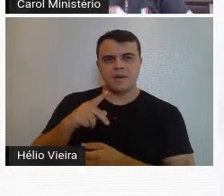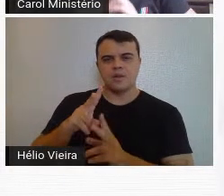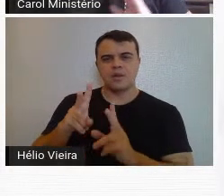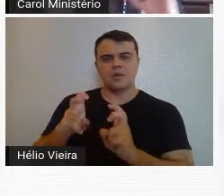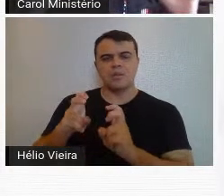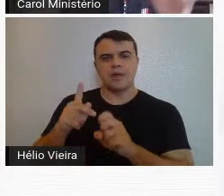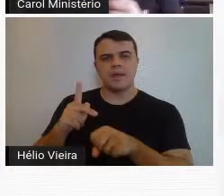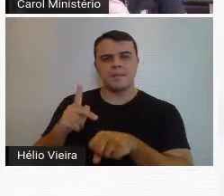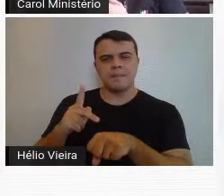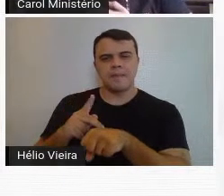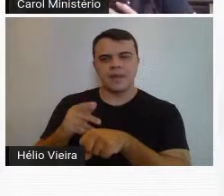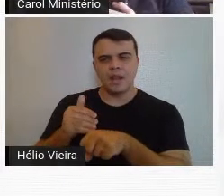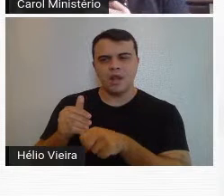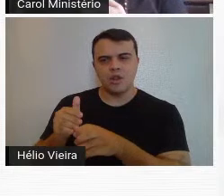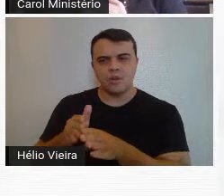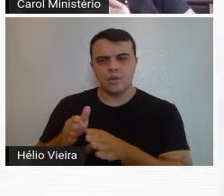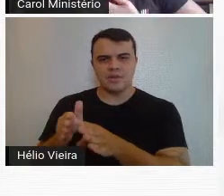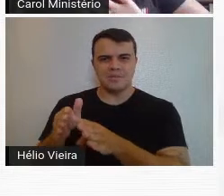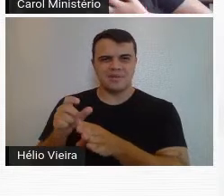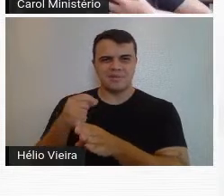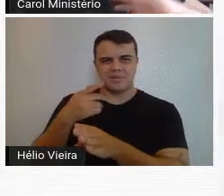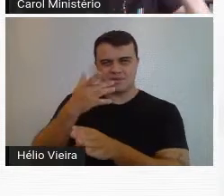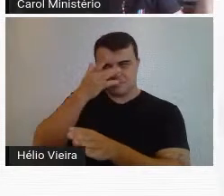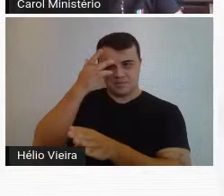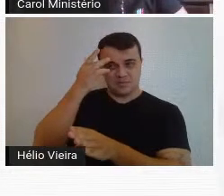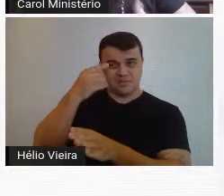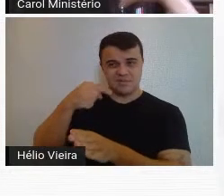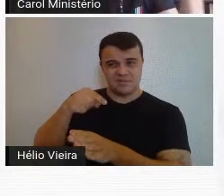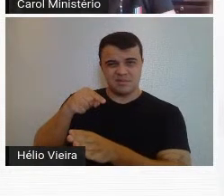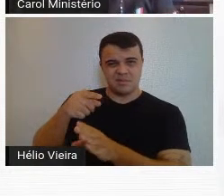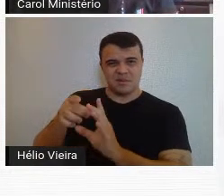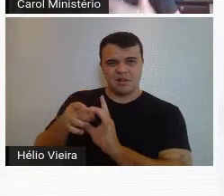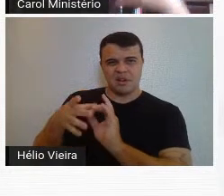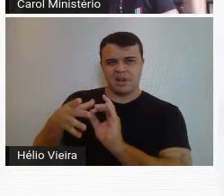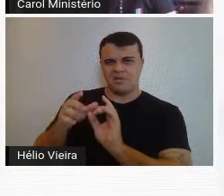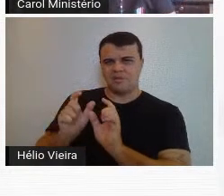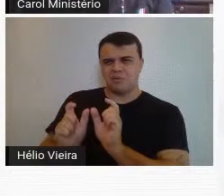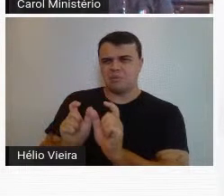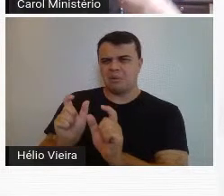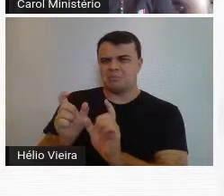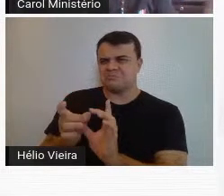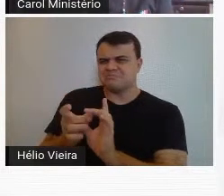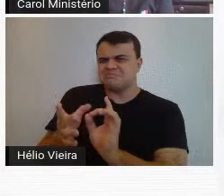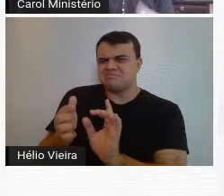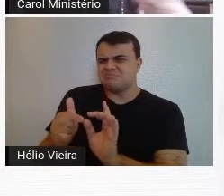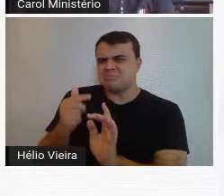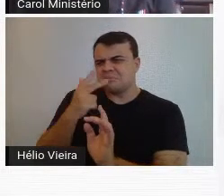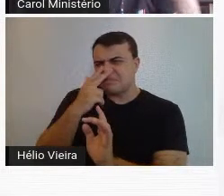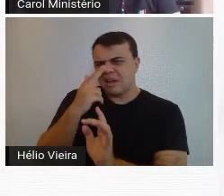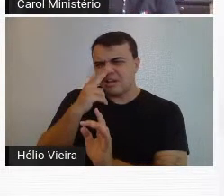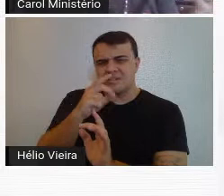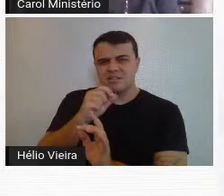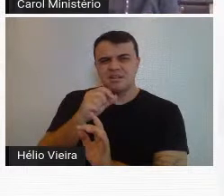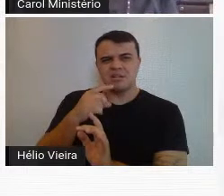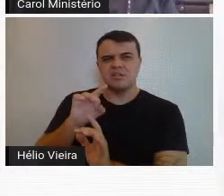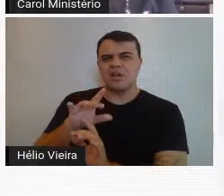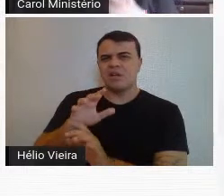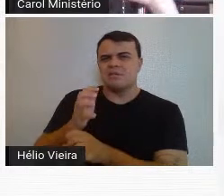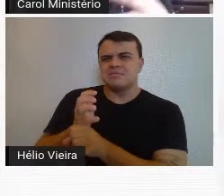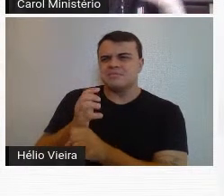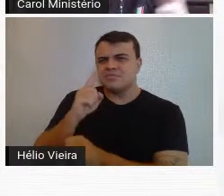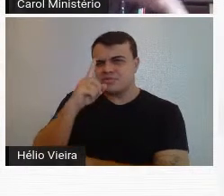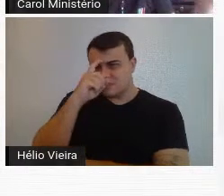também muito mal visto pelos conservadores, um poema solto, conversas muito livres, muito metafórico e